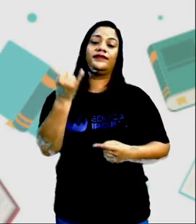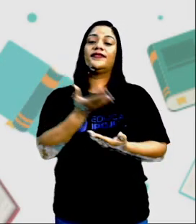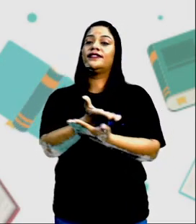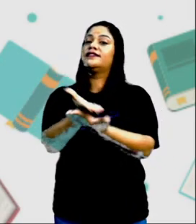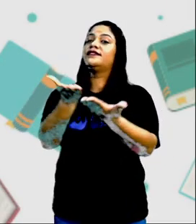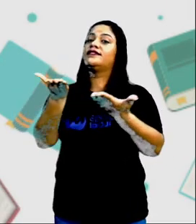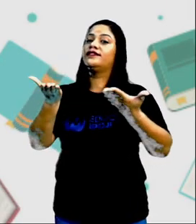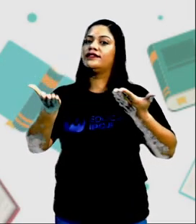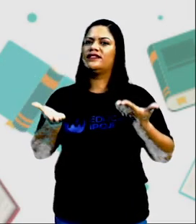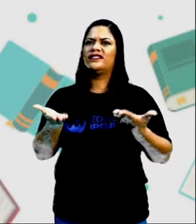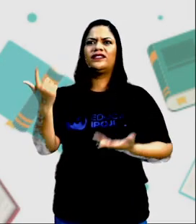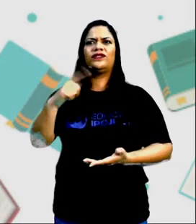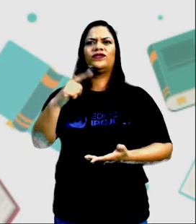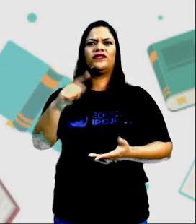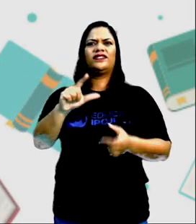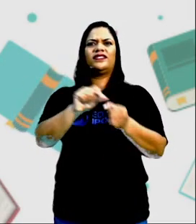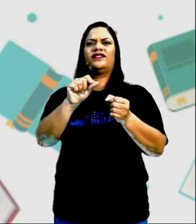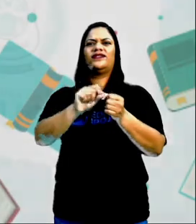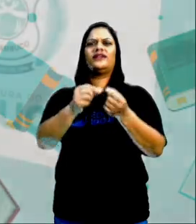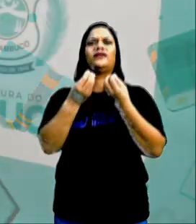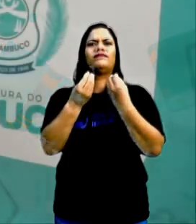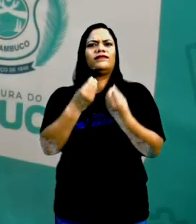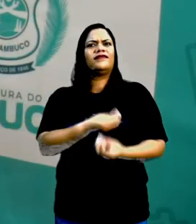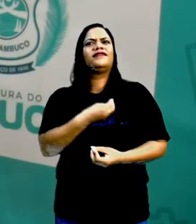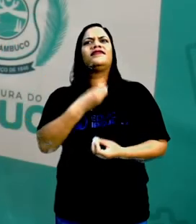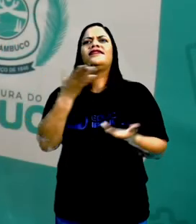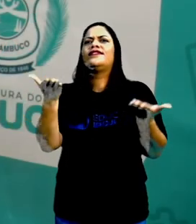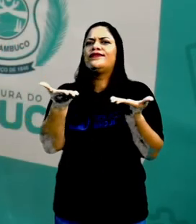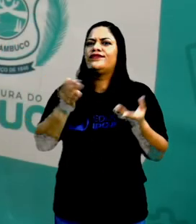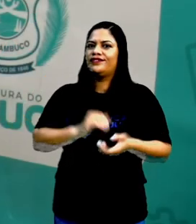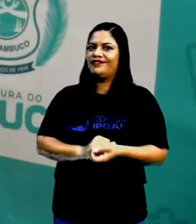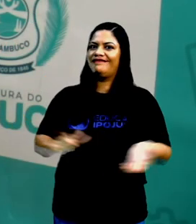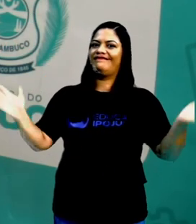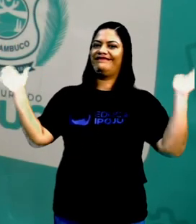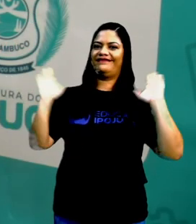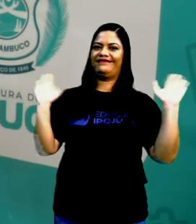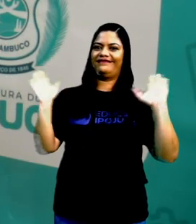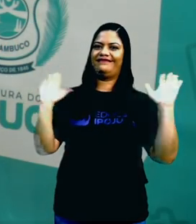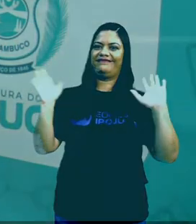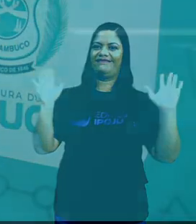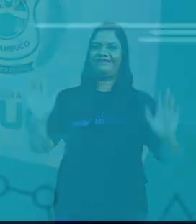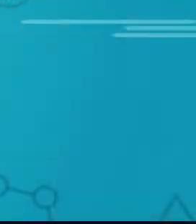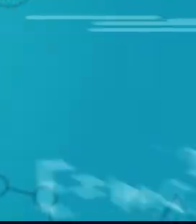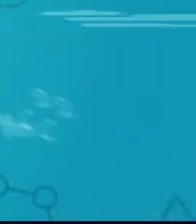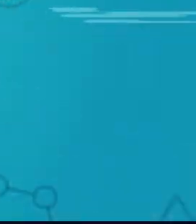vai dizer E se não tivesse inventado Como seria A vida Até hoje E até a próxima aula